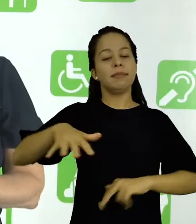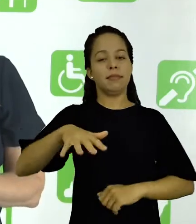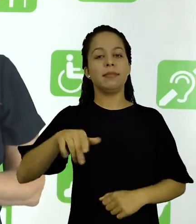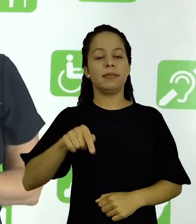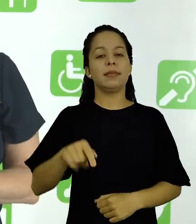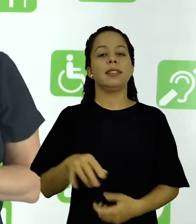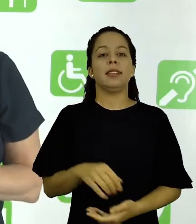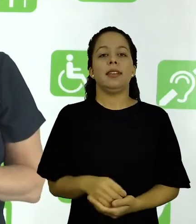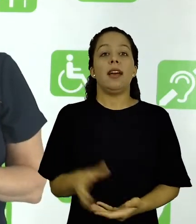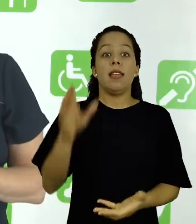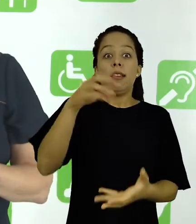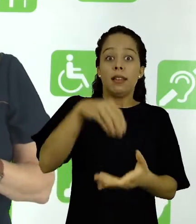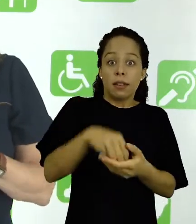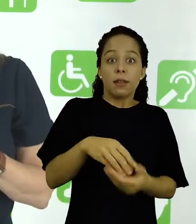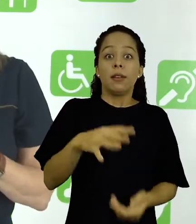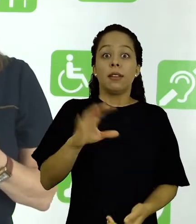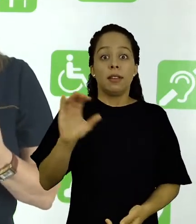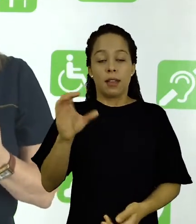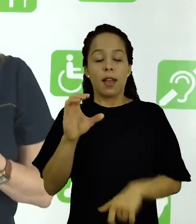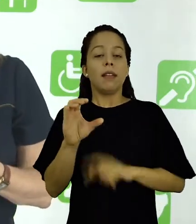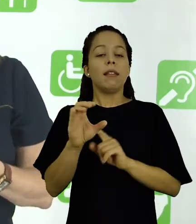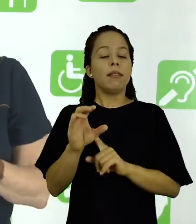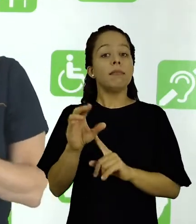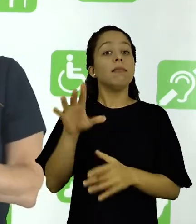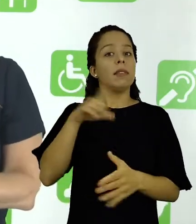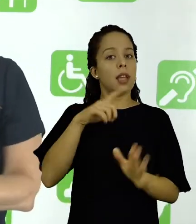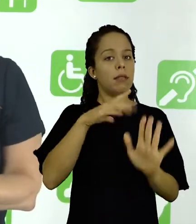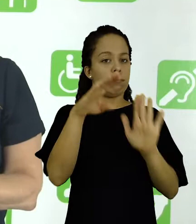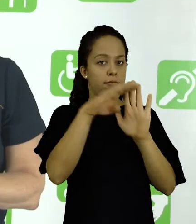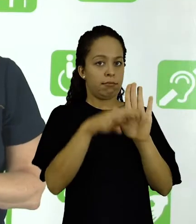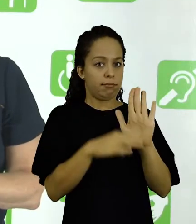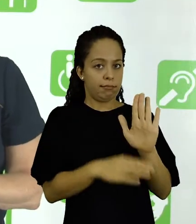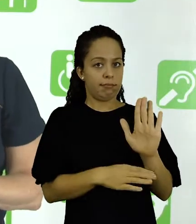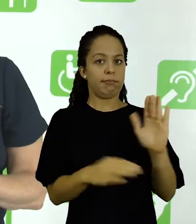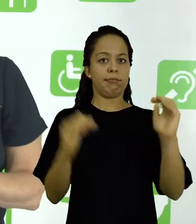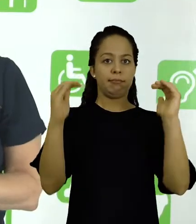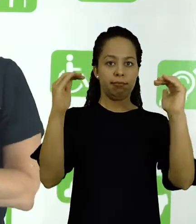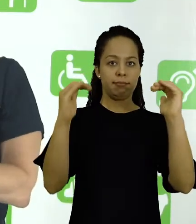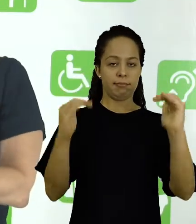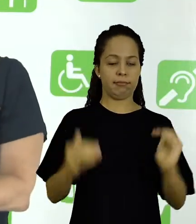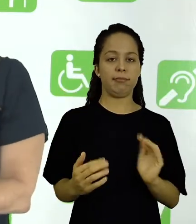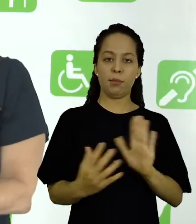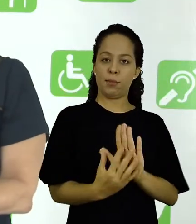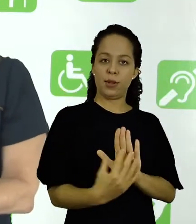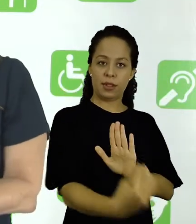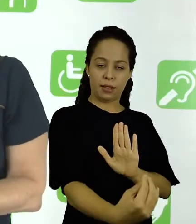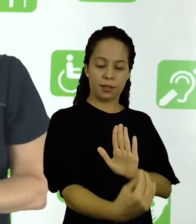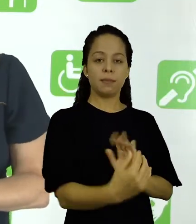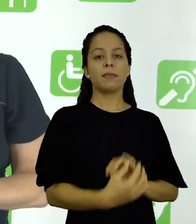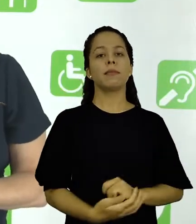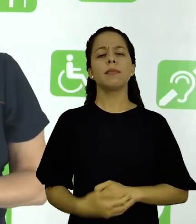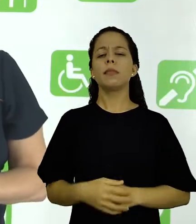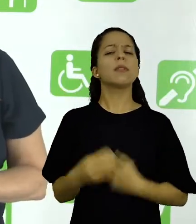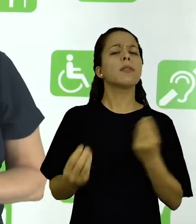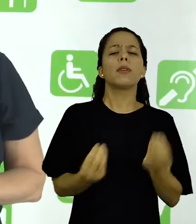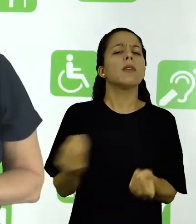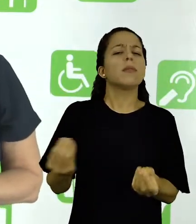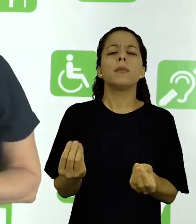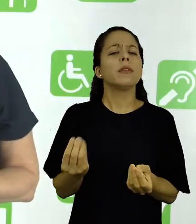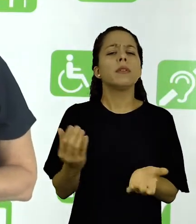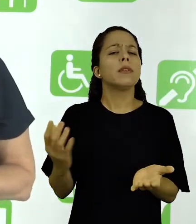ciências. Então, a ciência é o conhecimento racional que foi sistematizado. Esse